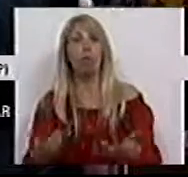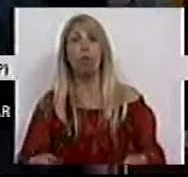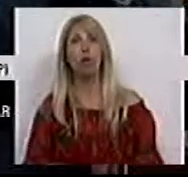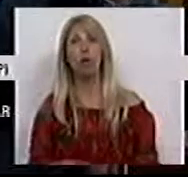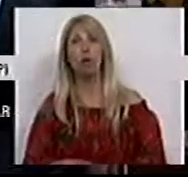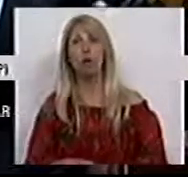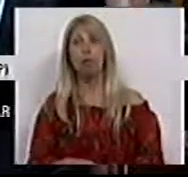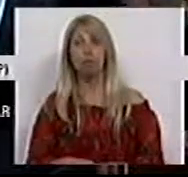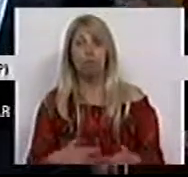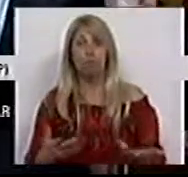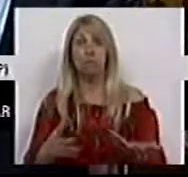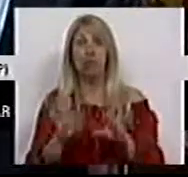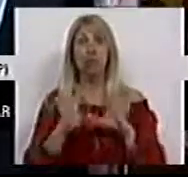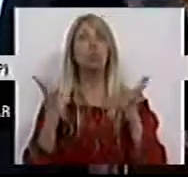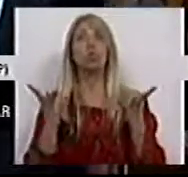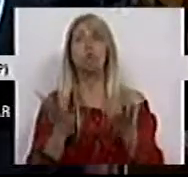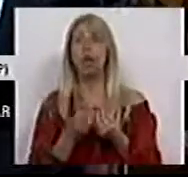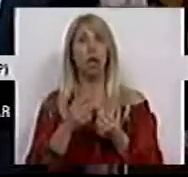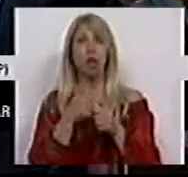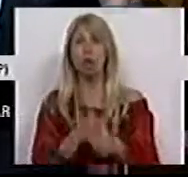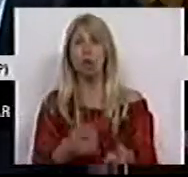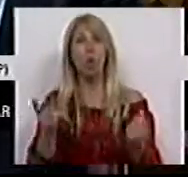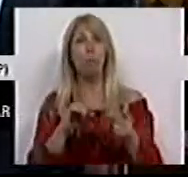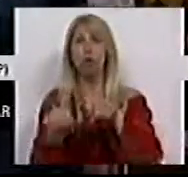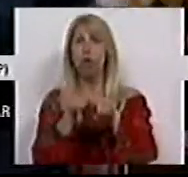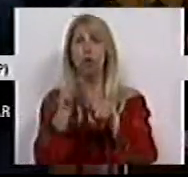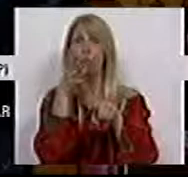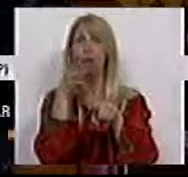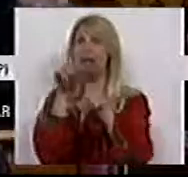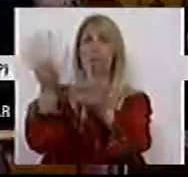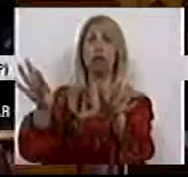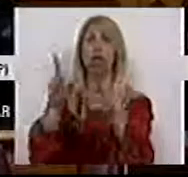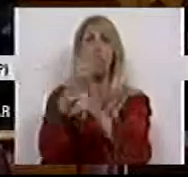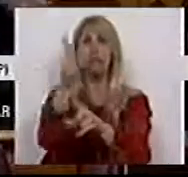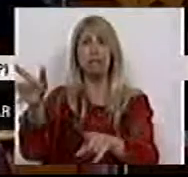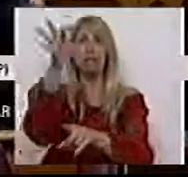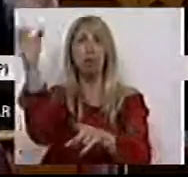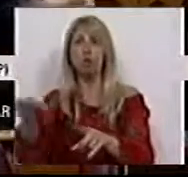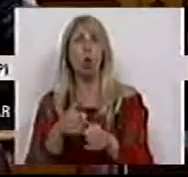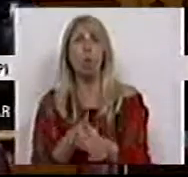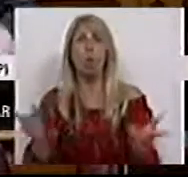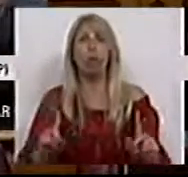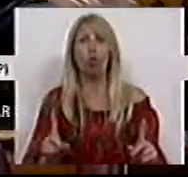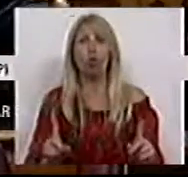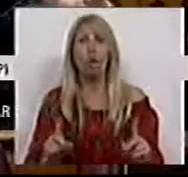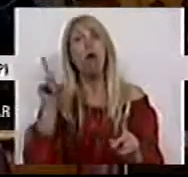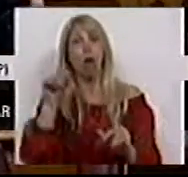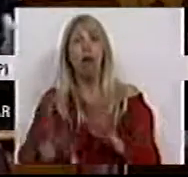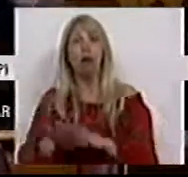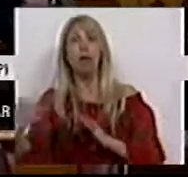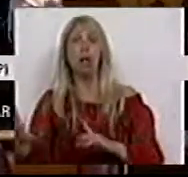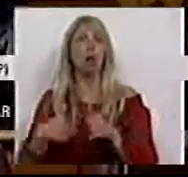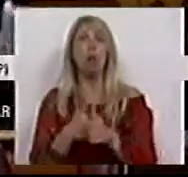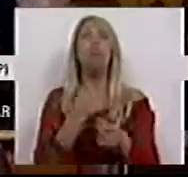CDS na sua totalidade dos seus deputados. Não acompanhou toda a direita porque o PSD também não